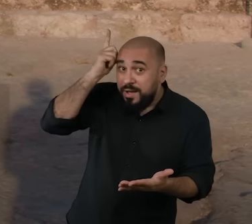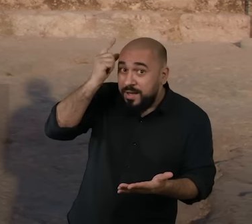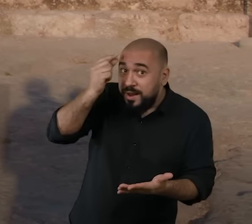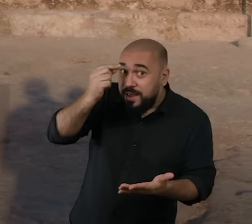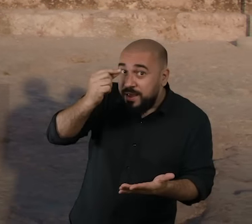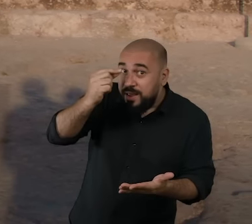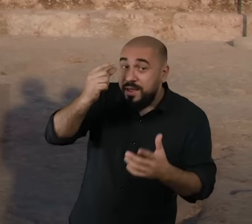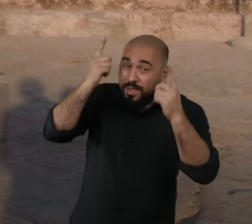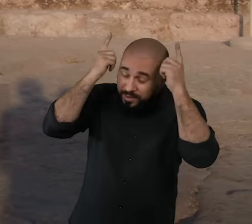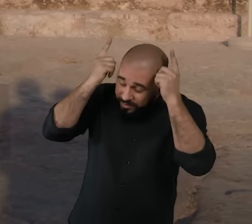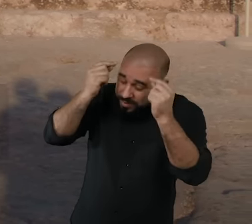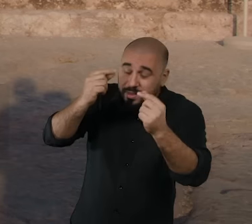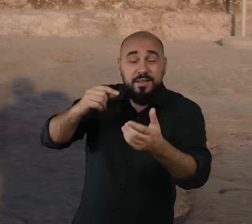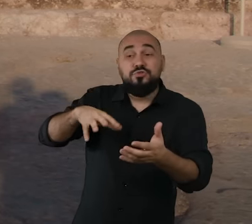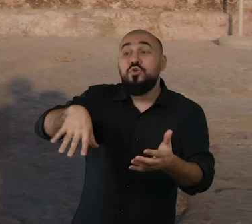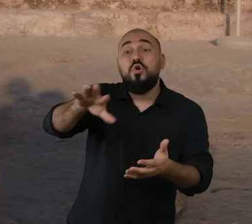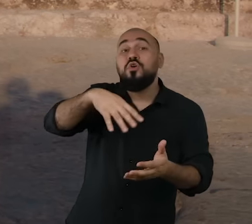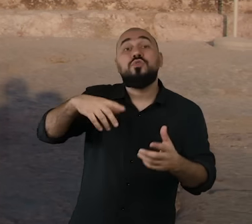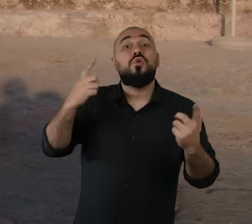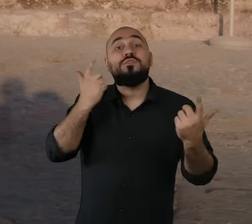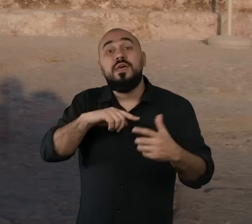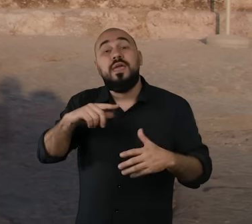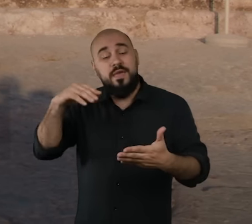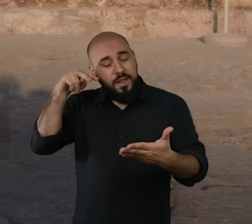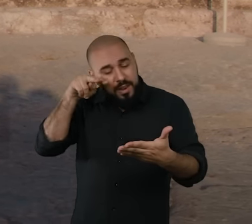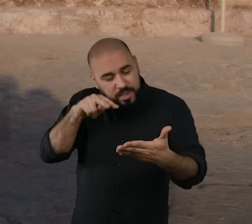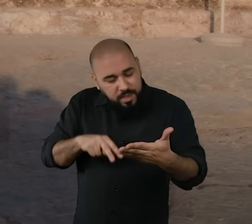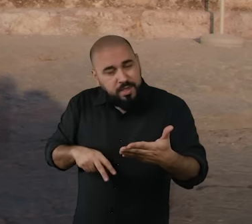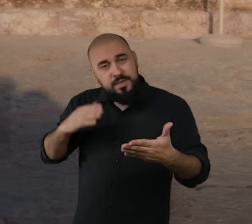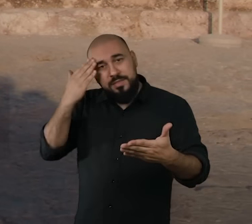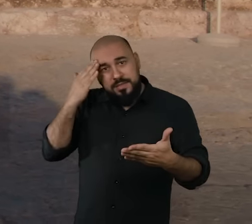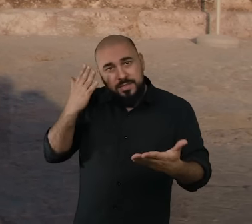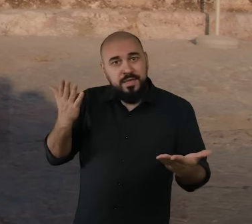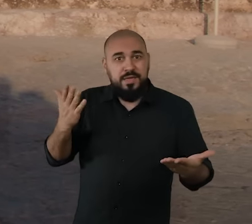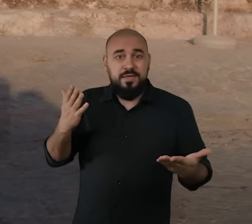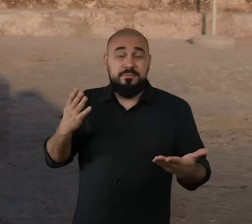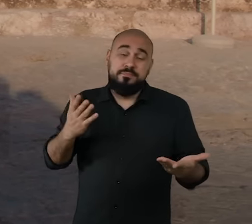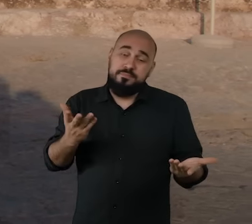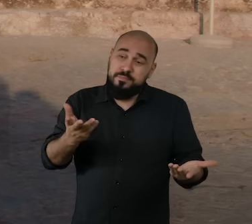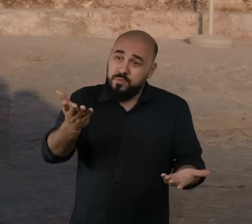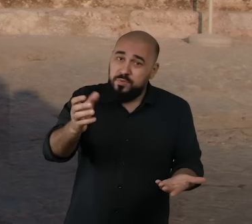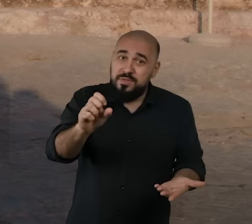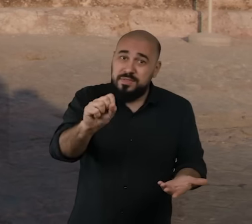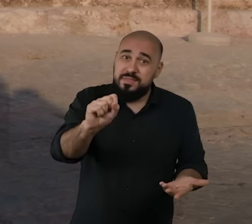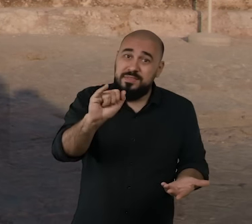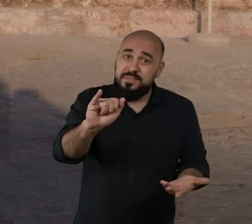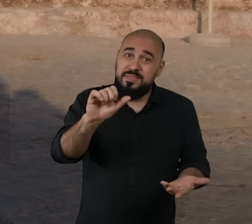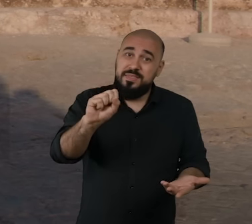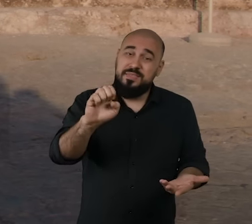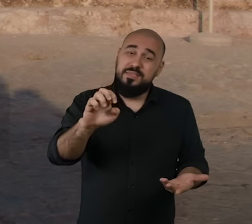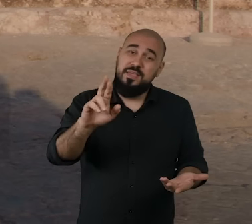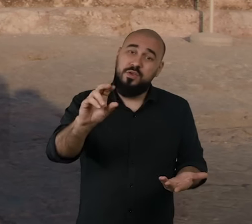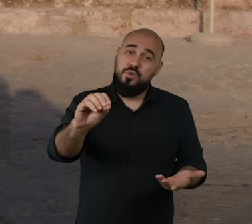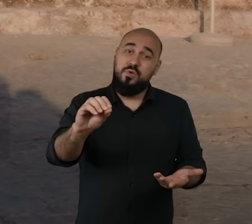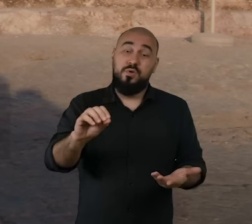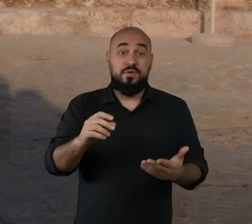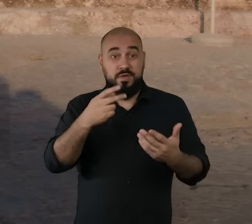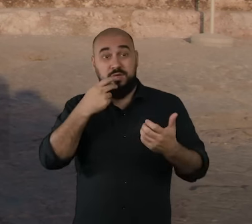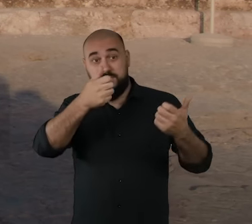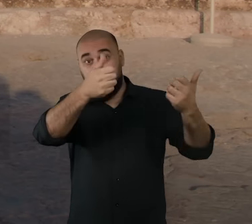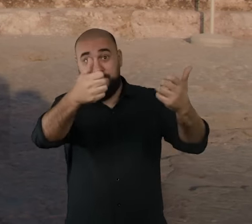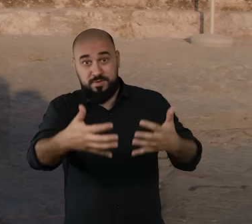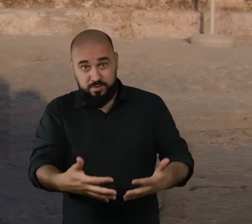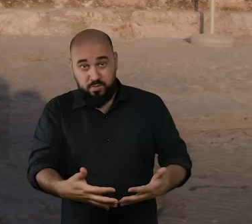pudessem ler, entender e compreender. Aliás, o próprio Cícero, embora fosse um grande pensador latino, dizia,